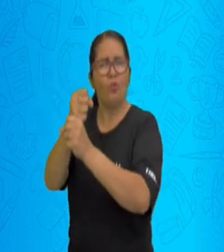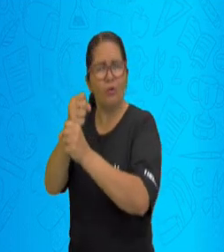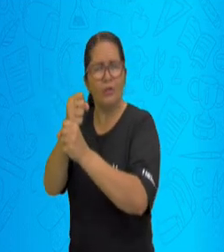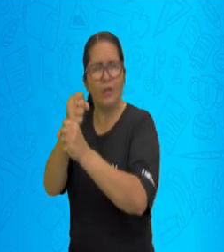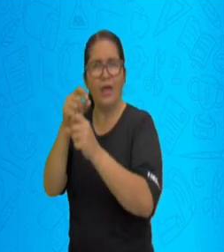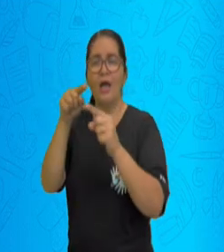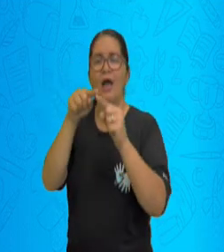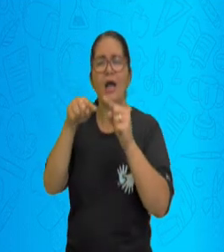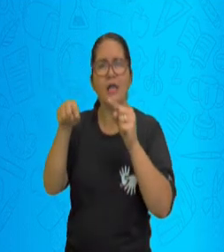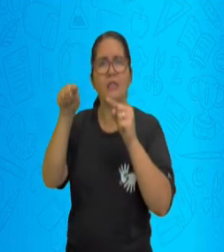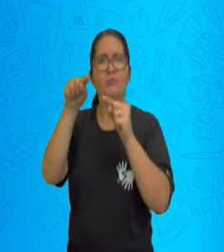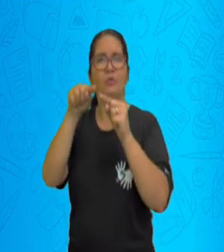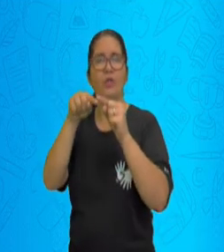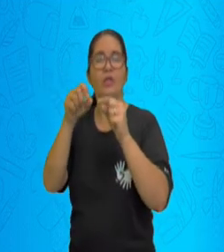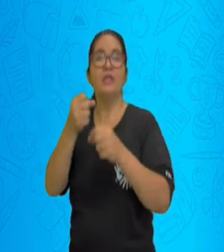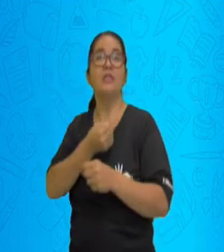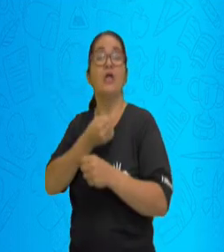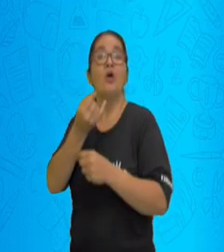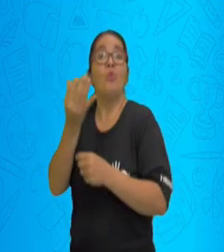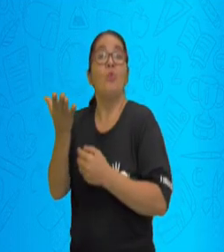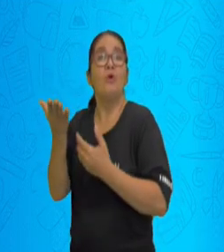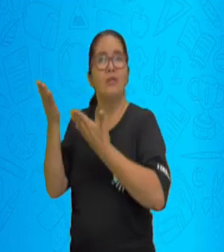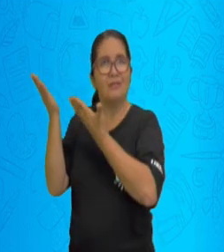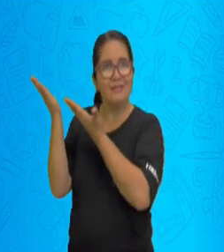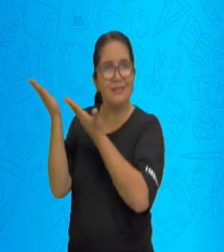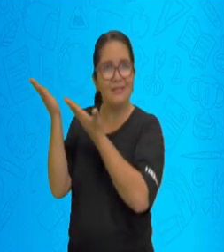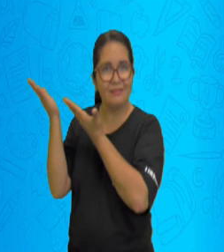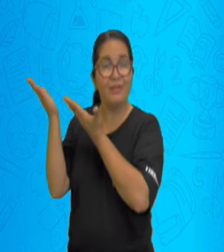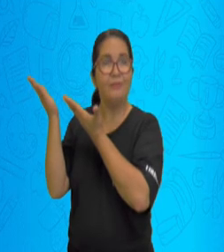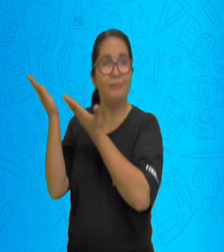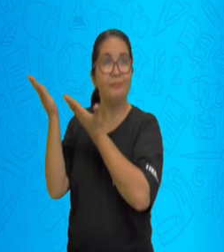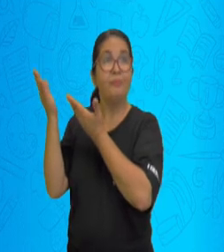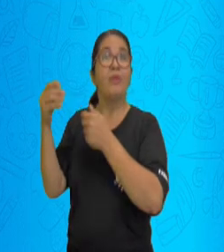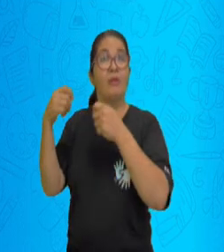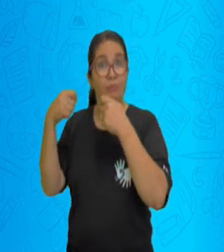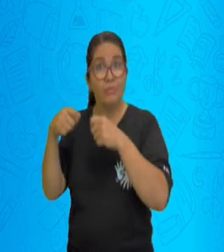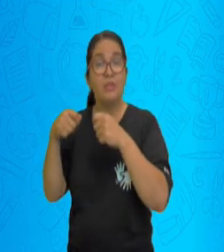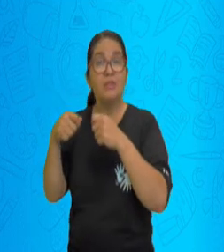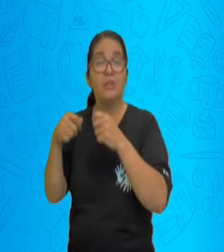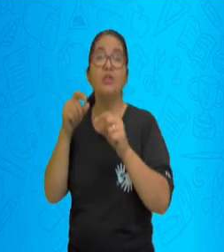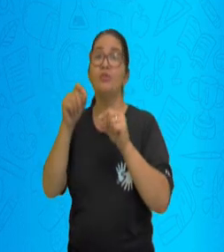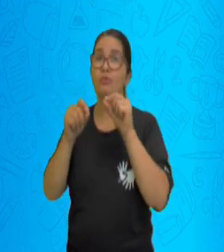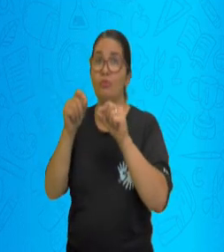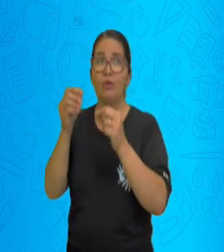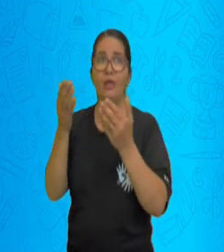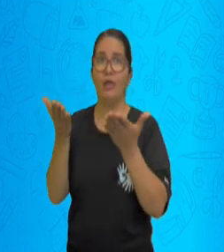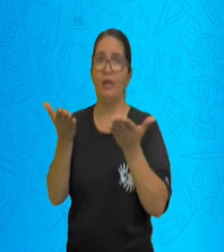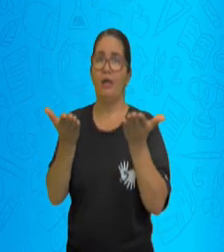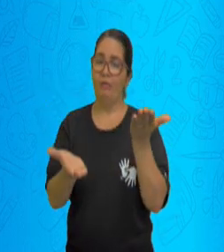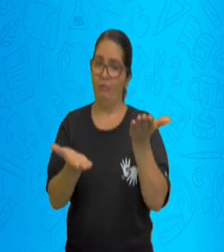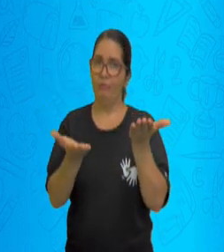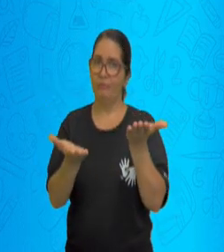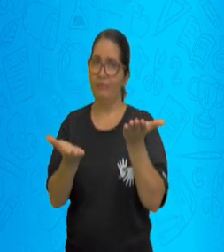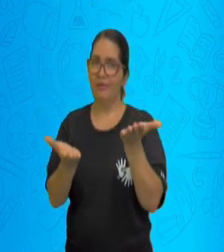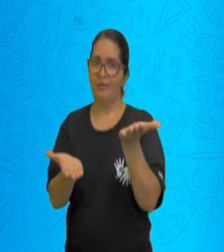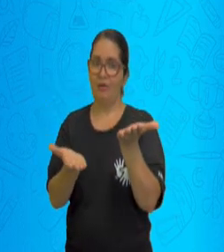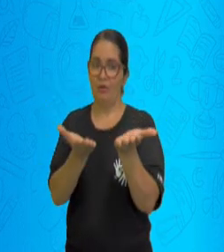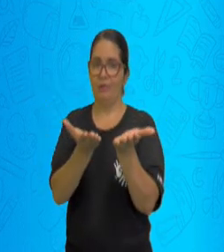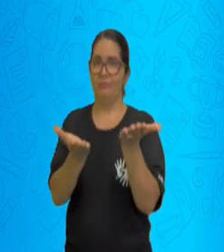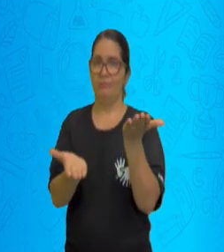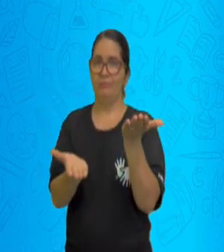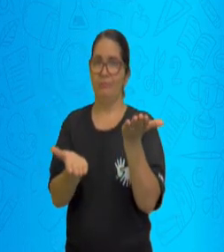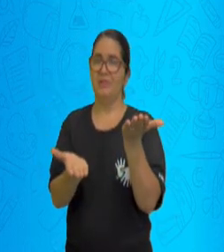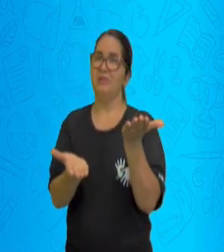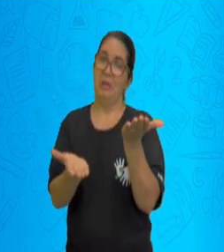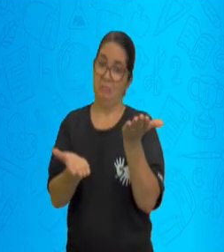O que vai acontecer? Para que essa balança fique em equilíbrio, você pode ver aqui que está mais pesado o lado do 10. Então,